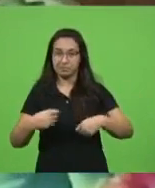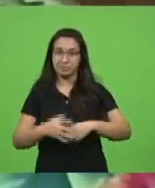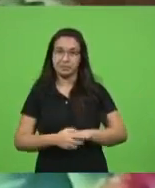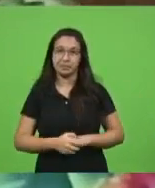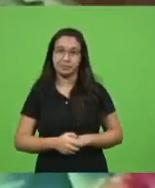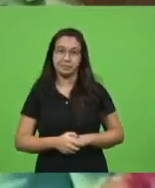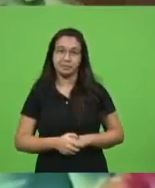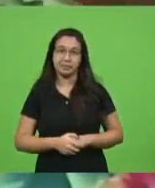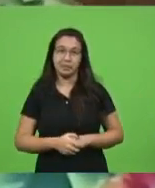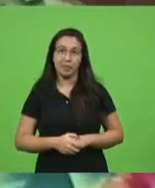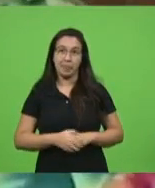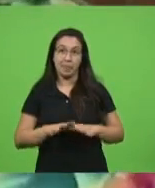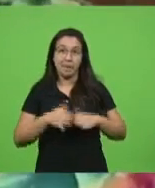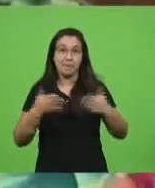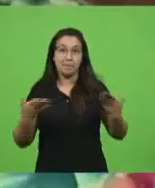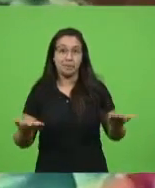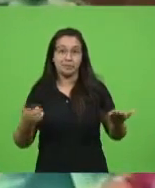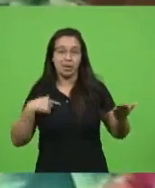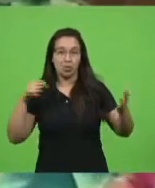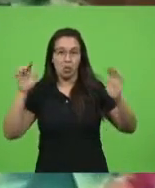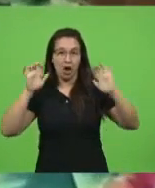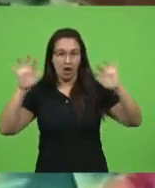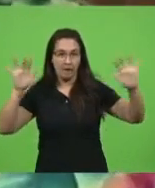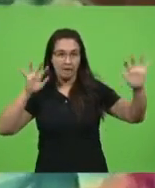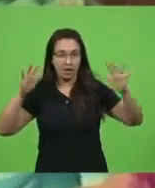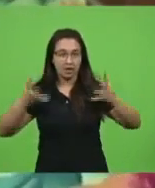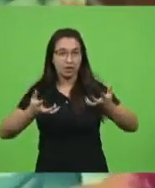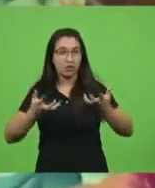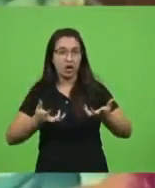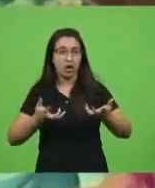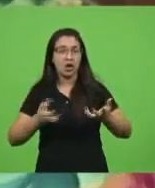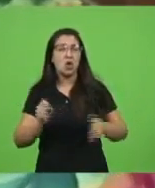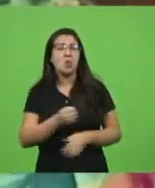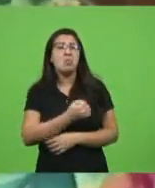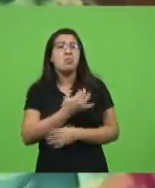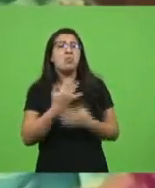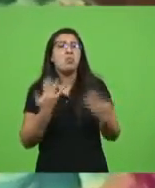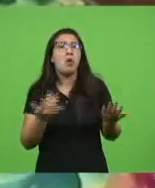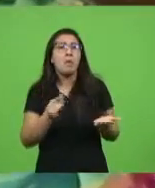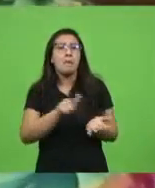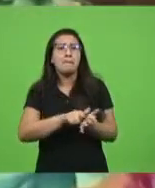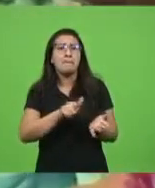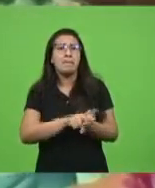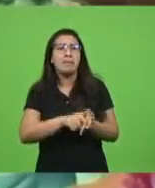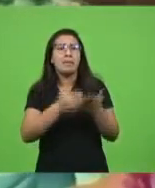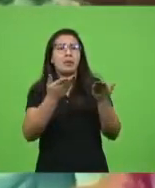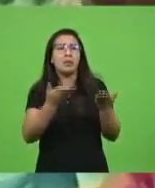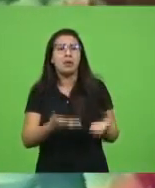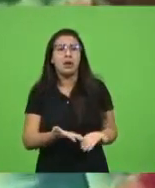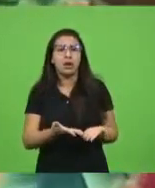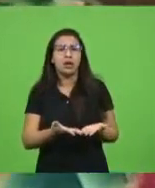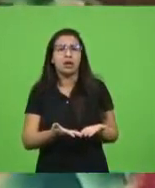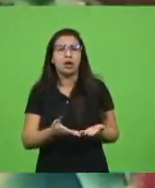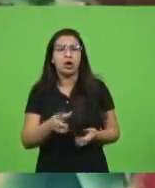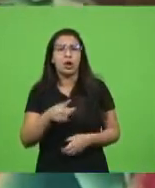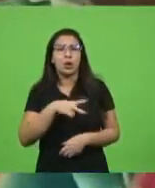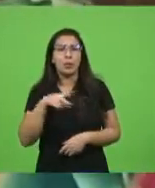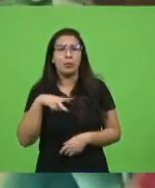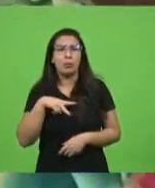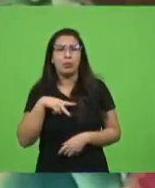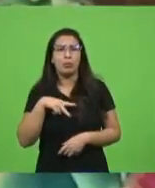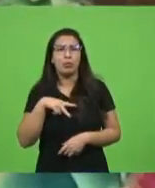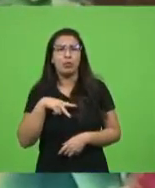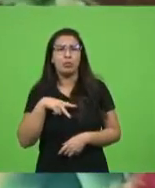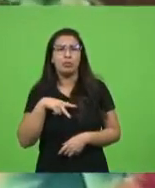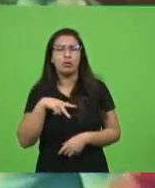reflexão que trago hoje é a seguinte. Qual será o papel do agente público nesse processo de